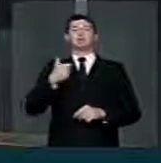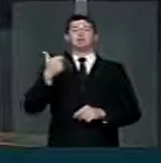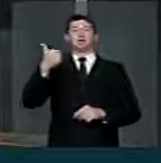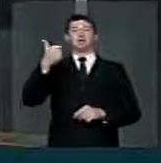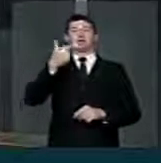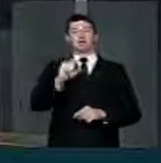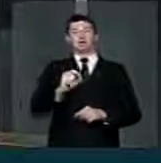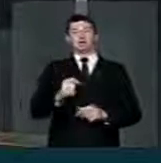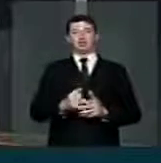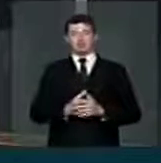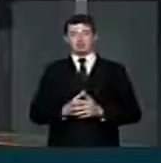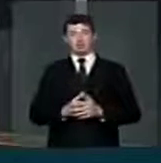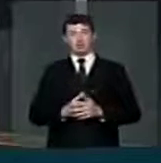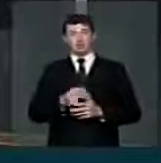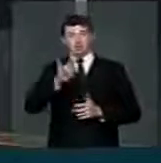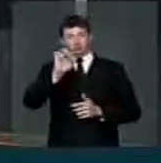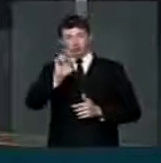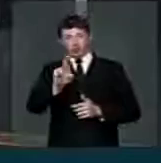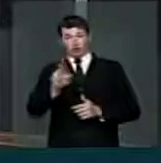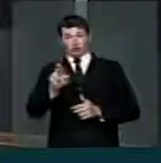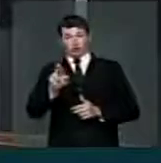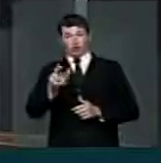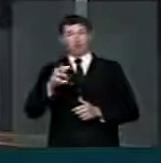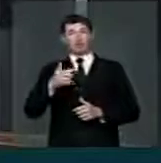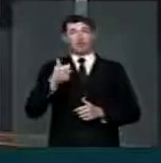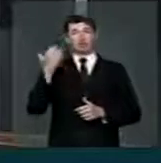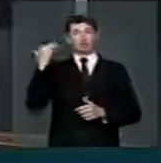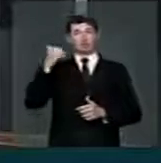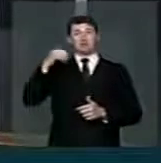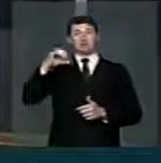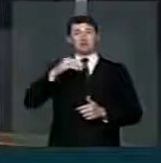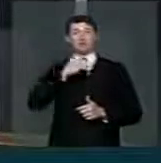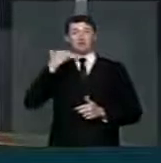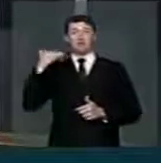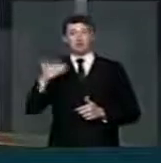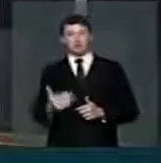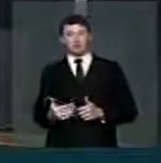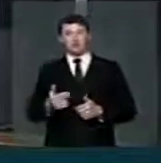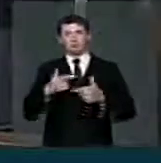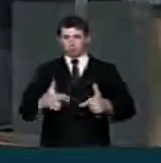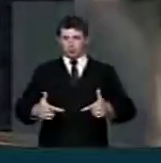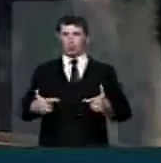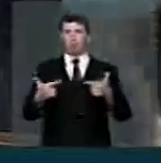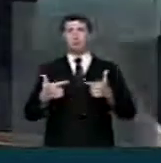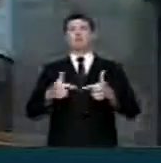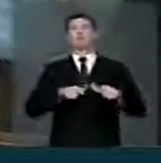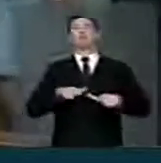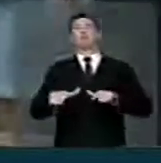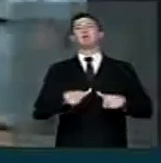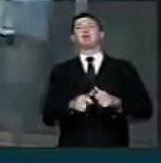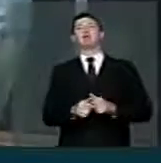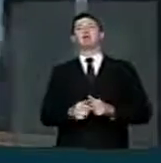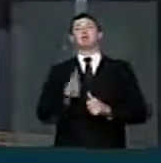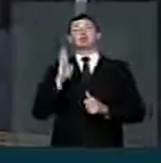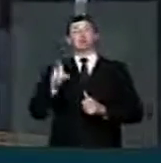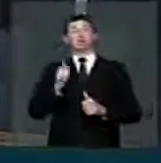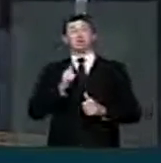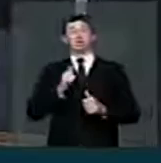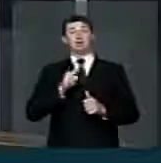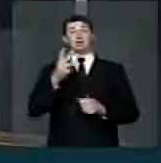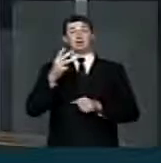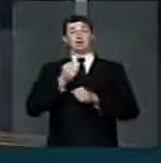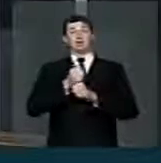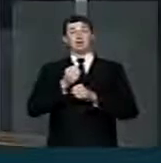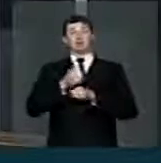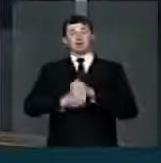anos de idade. Vitor tinha apenas 19 anos e era um jovem ativo e trabalhador. Ele já estava no terceiro